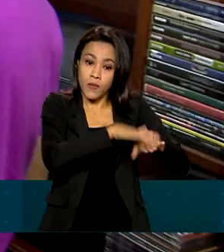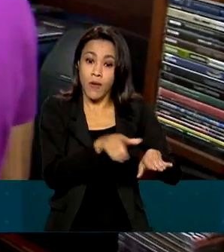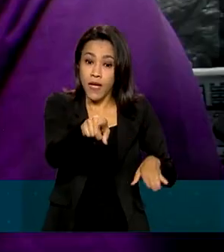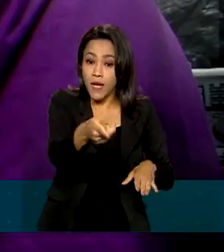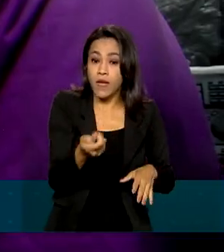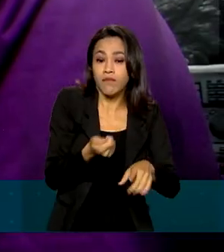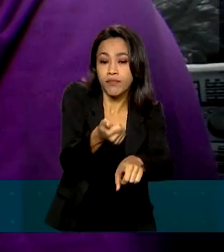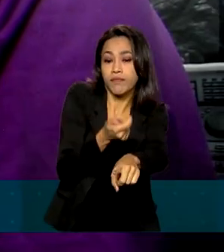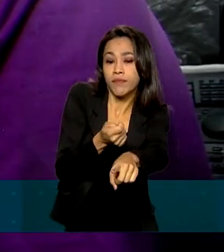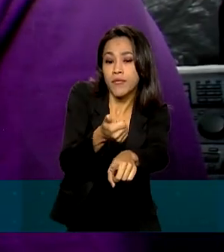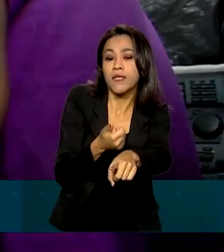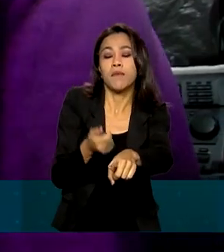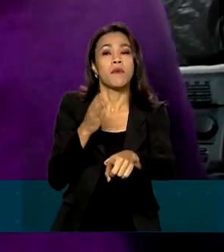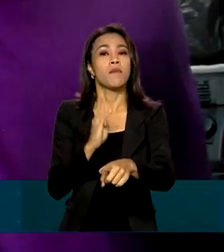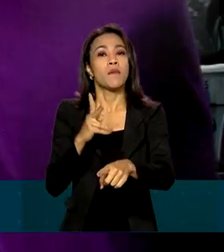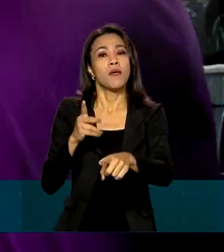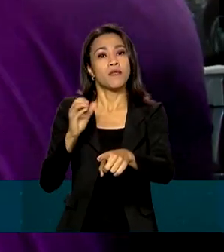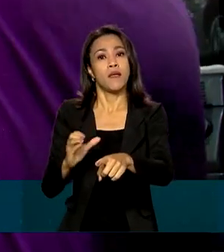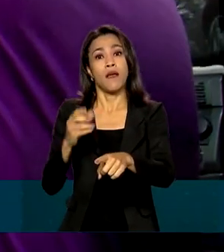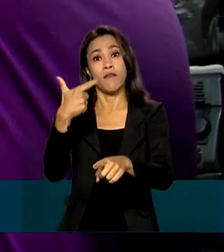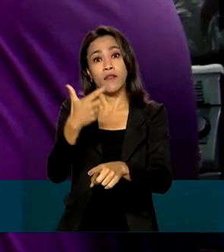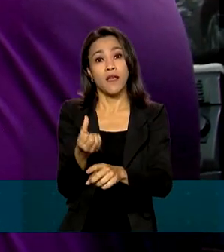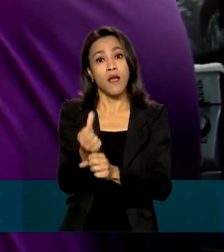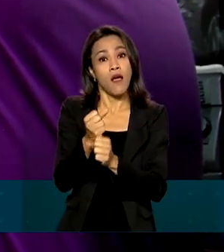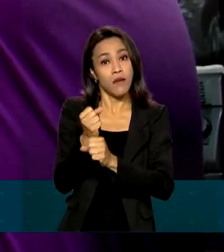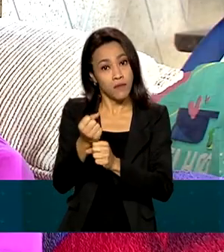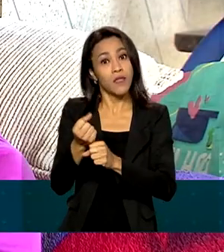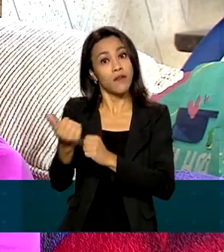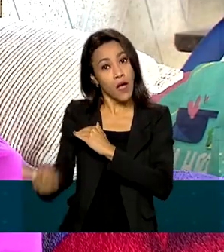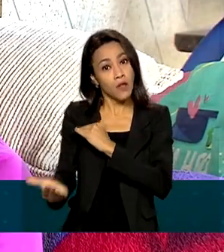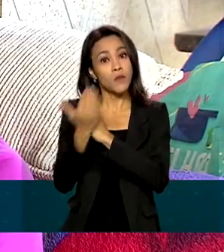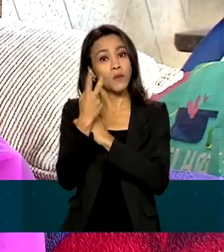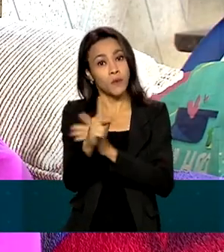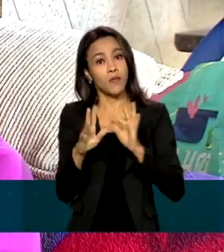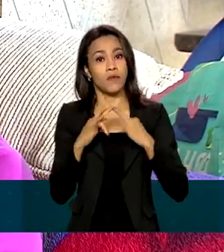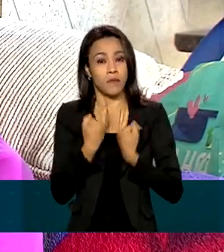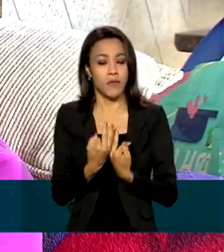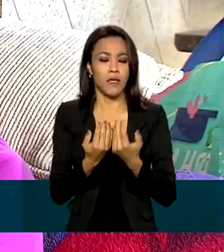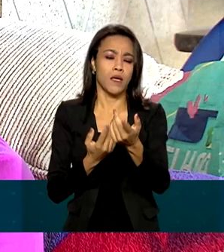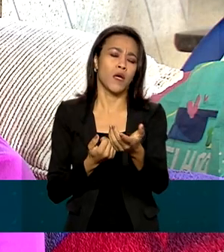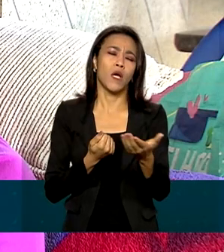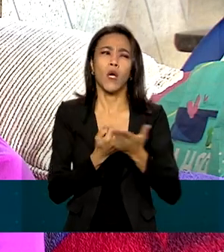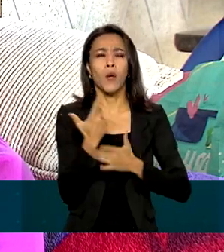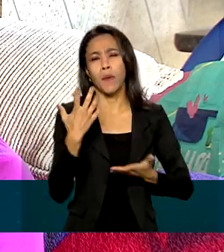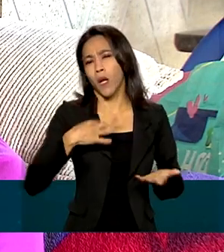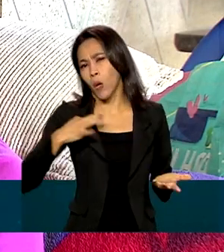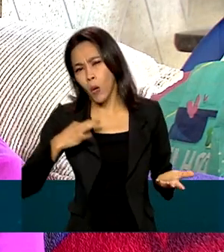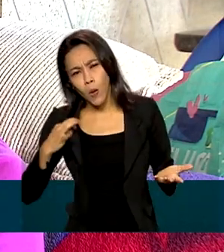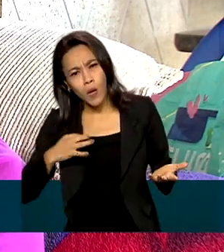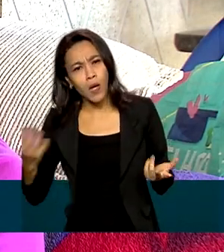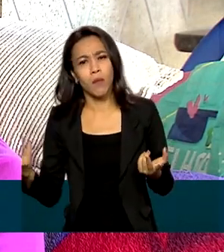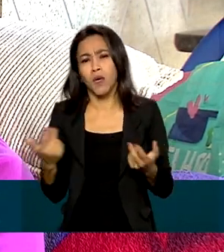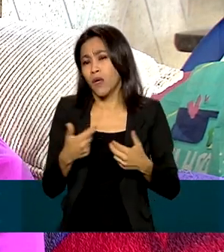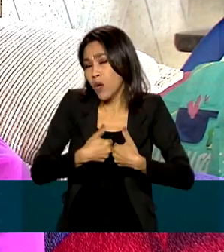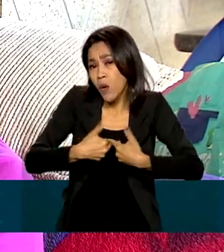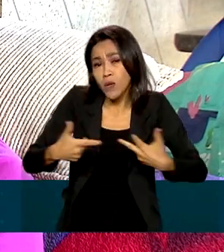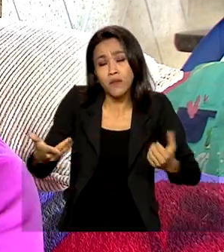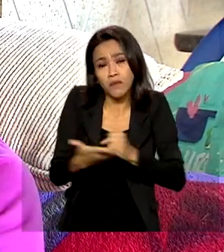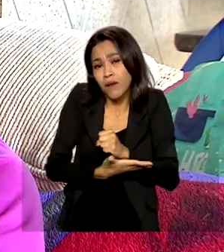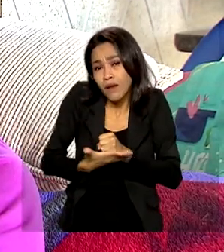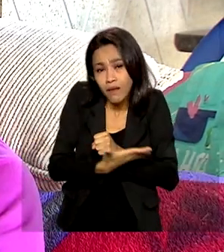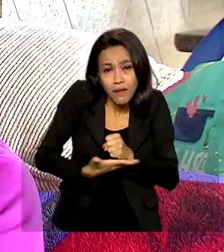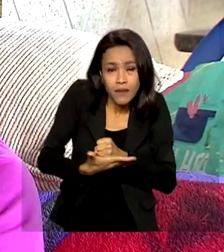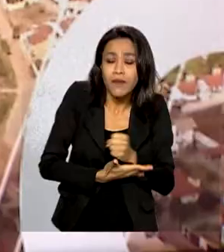anos, dinheiro que faz diferença no orçamento da família. Comprar roupa, as coisas básicas na